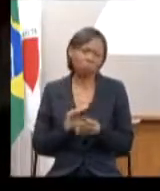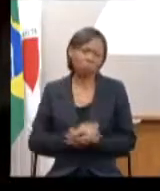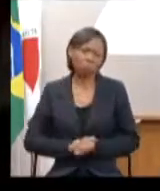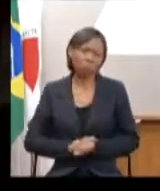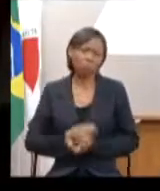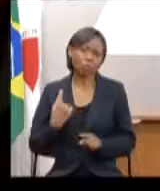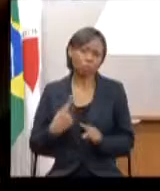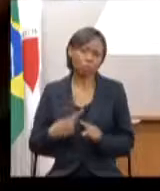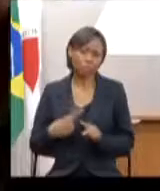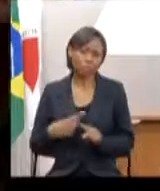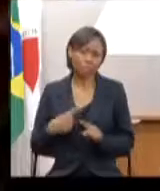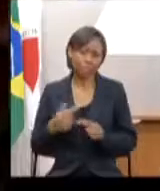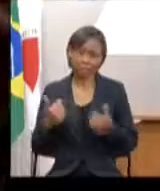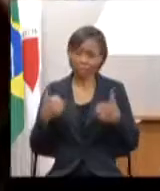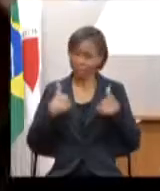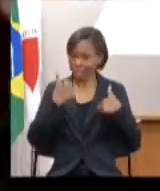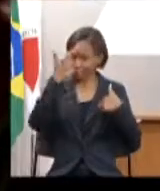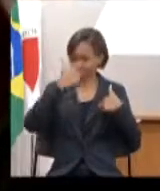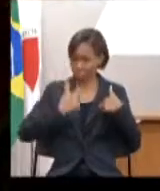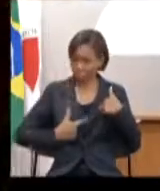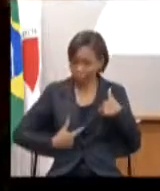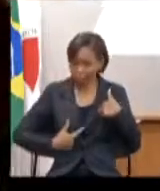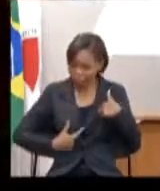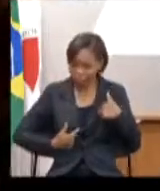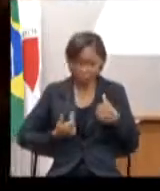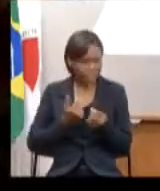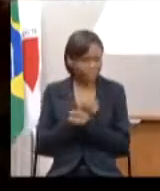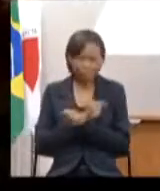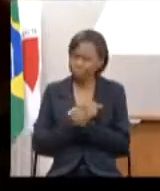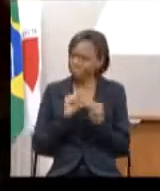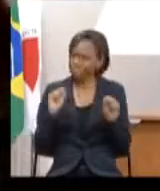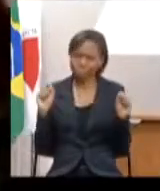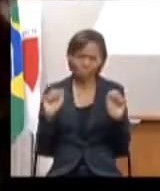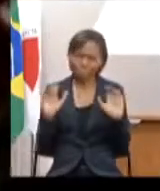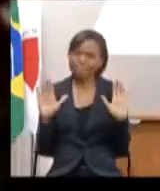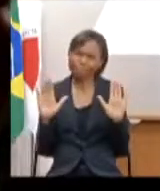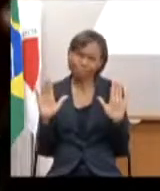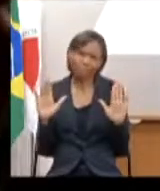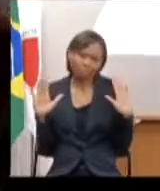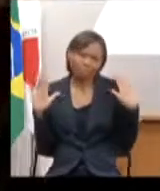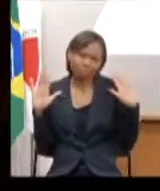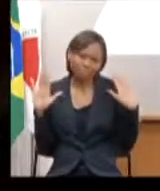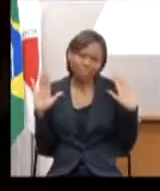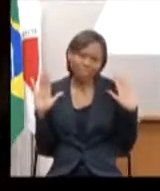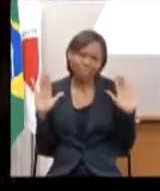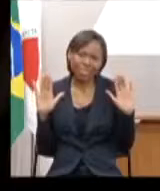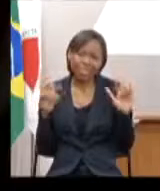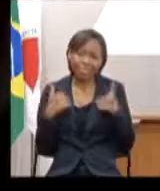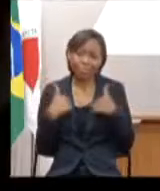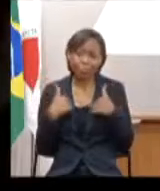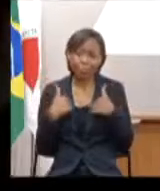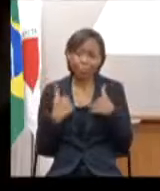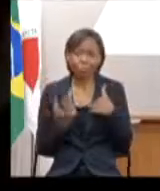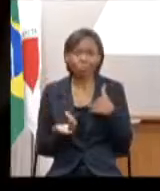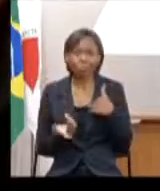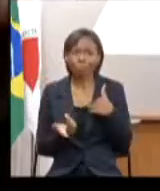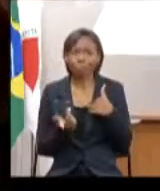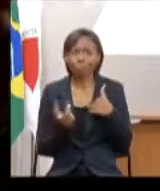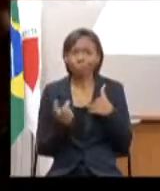porque eu não sou capaz, eu reconheço, eu não me dediquei como poderia se eu